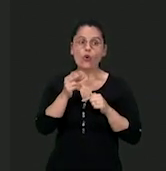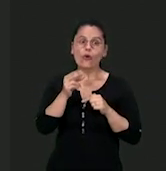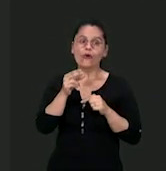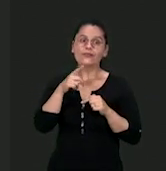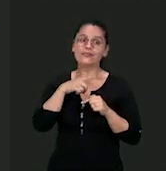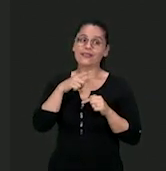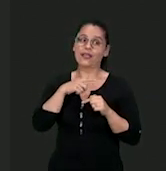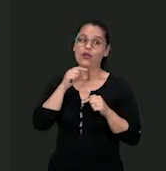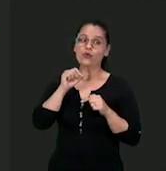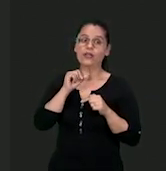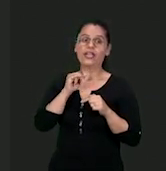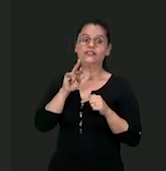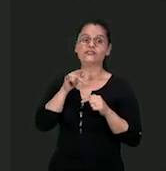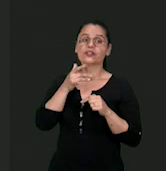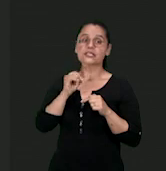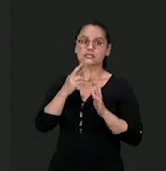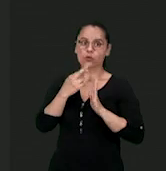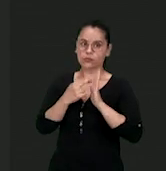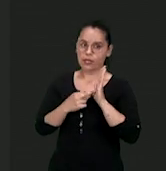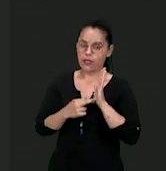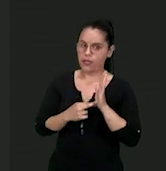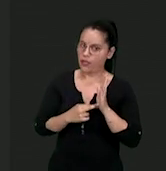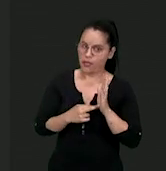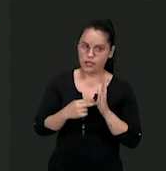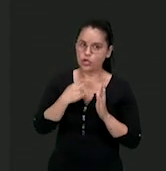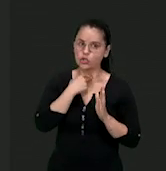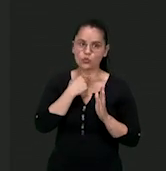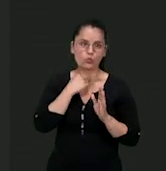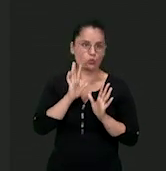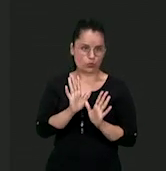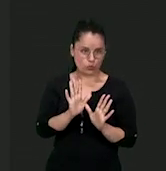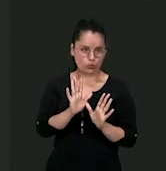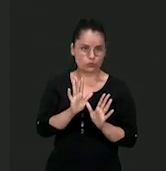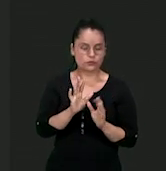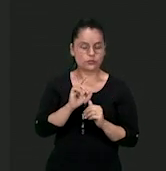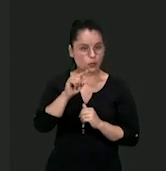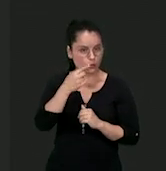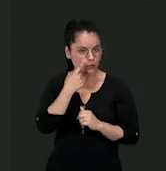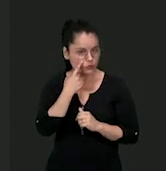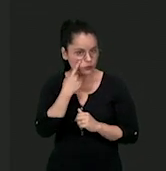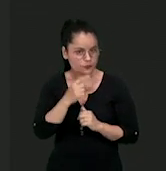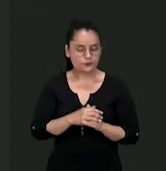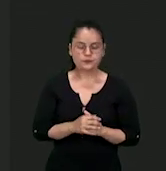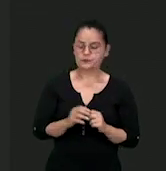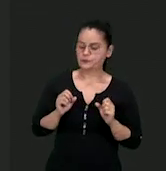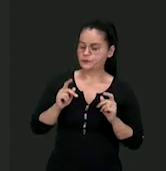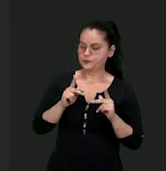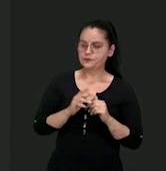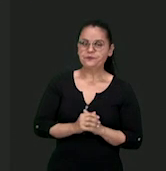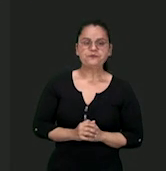das infrações, as regras que nós vamos ver mais à frente. Tá ok?